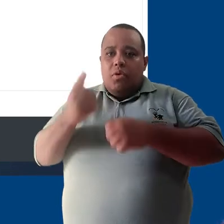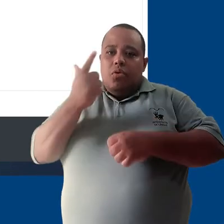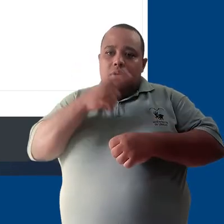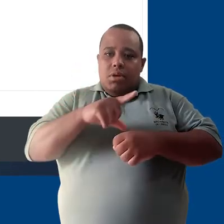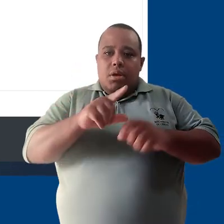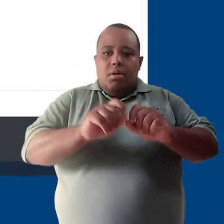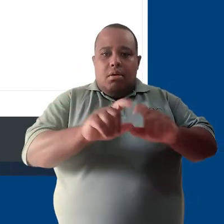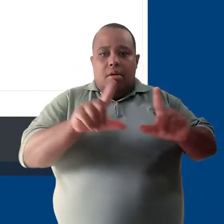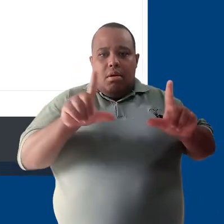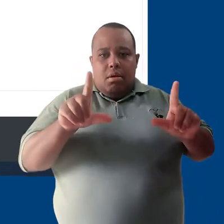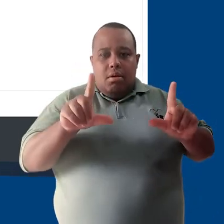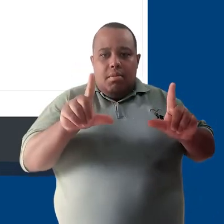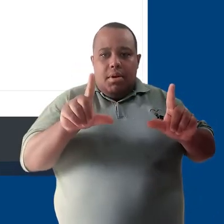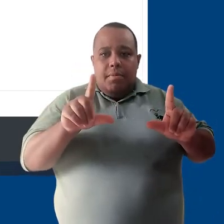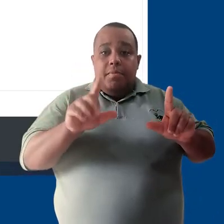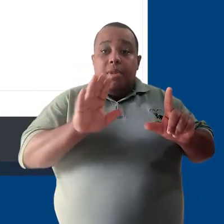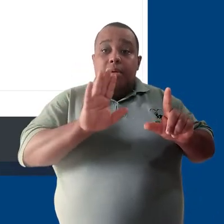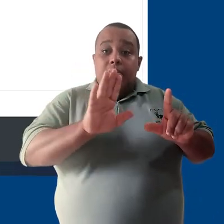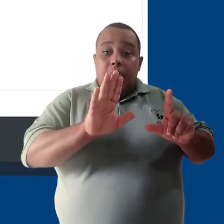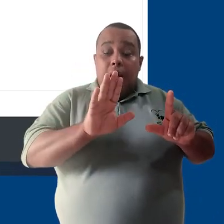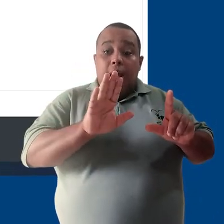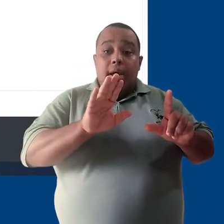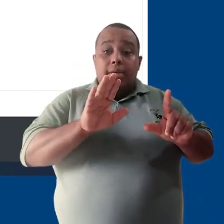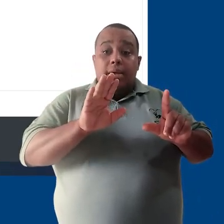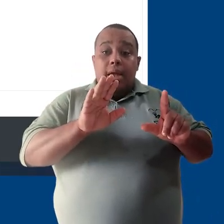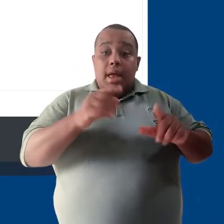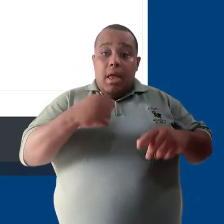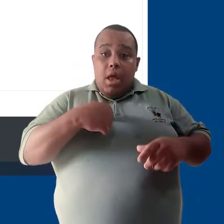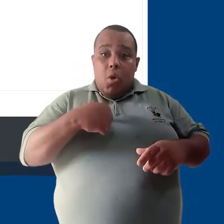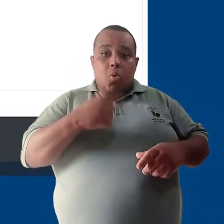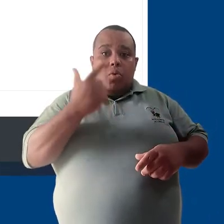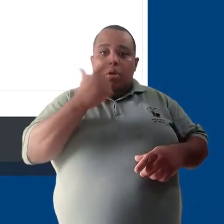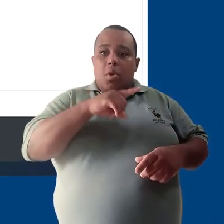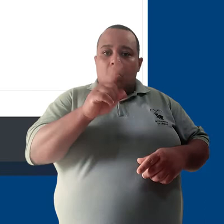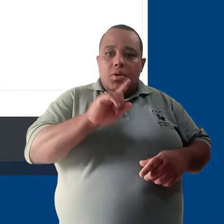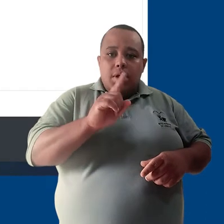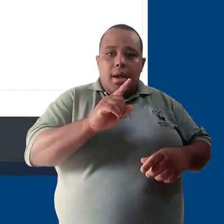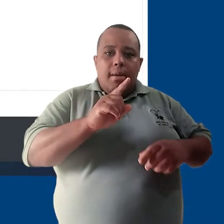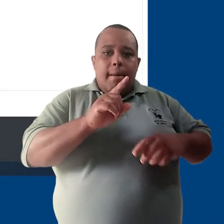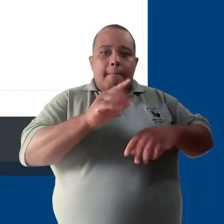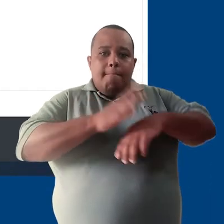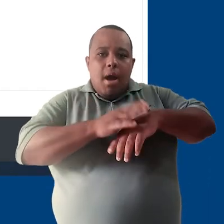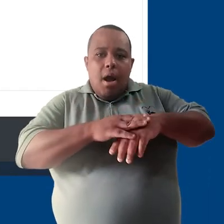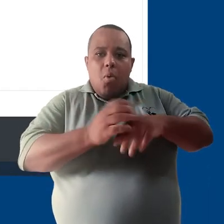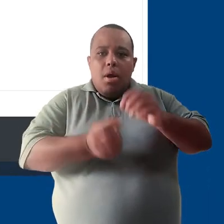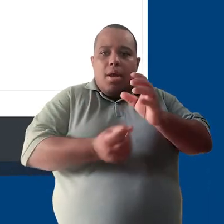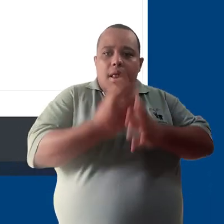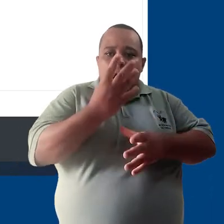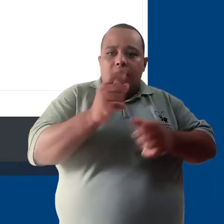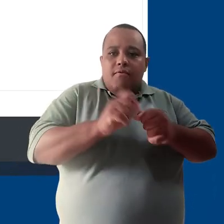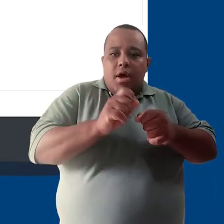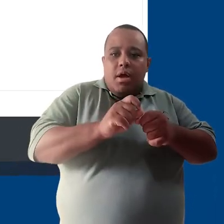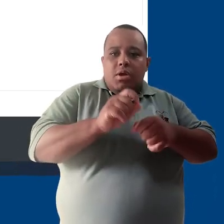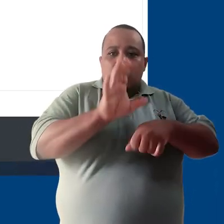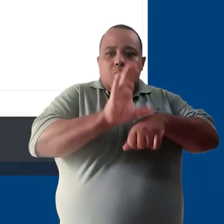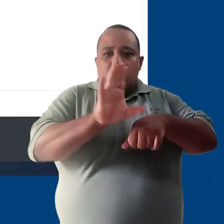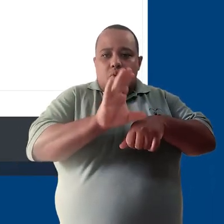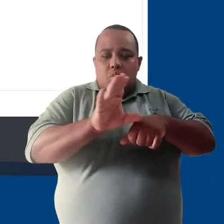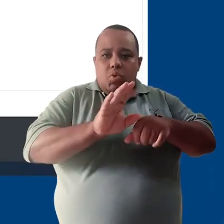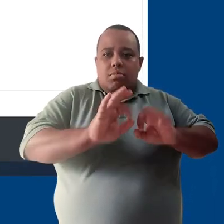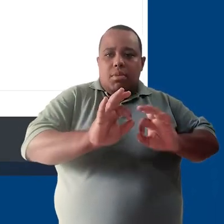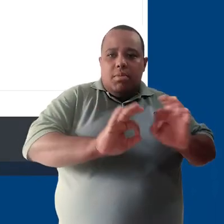No entanto, isso não dá autorização para o usuário administrar o seu próprio curso. Para